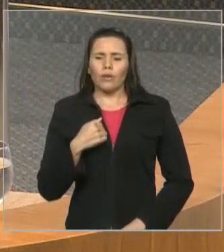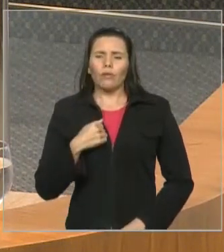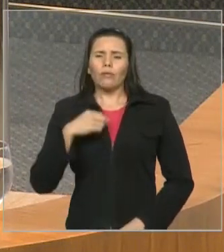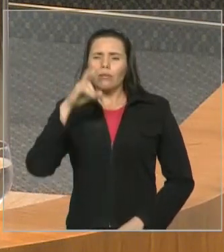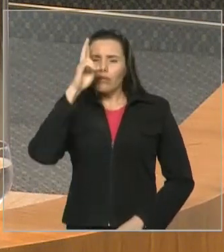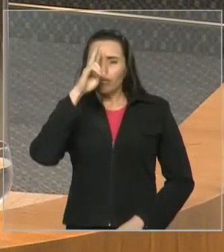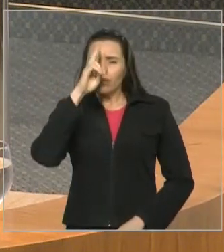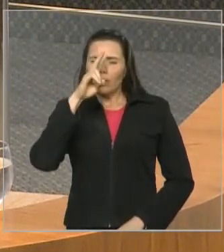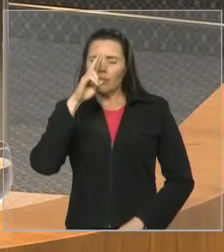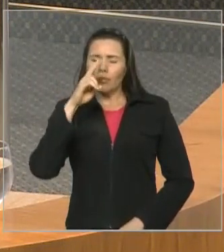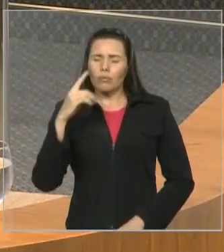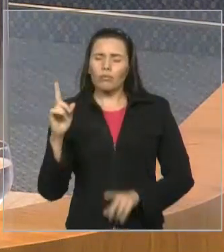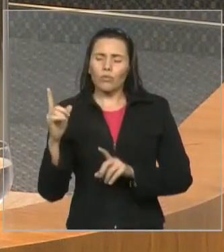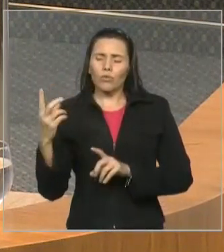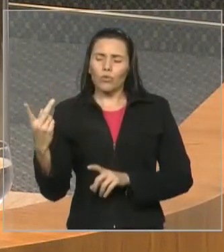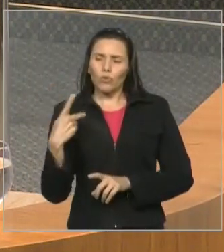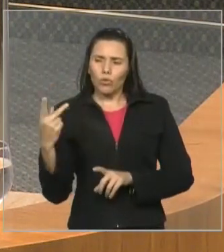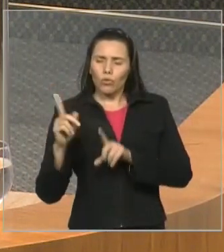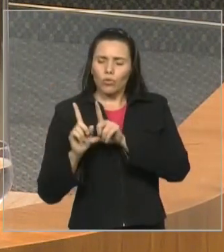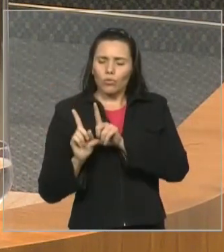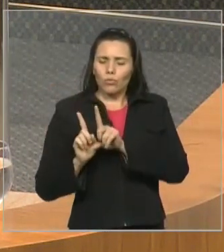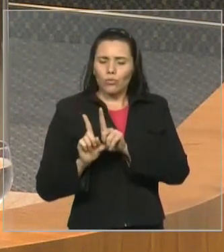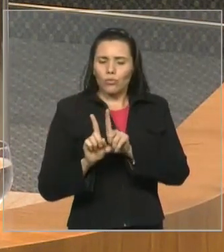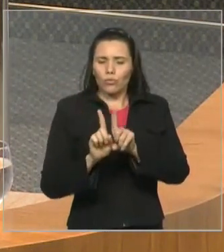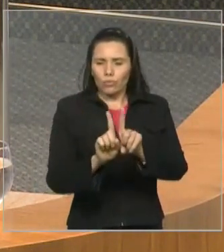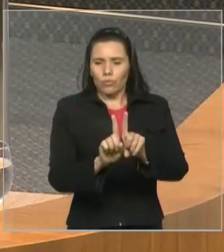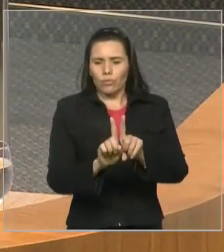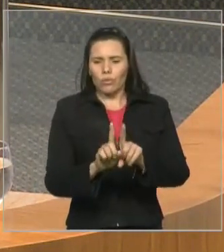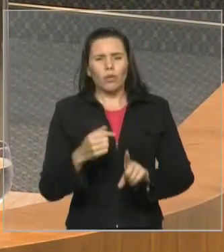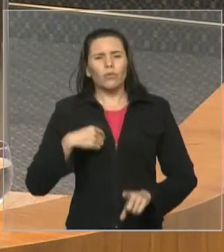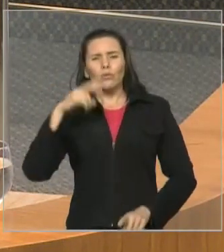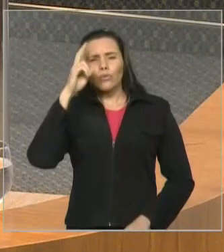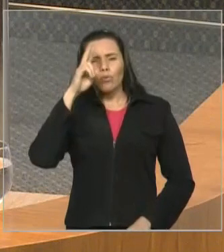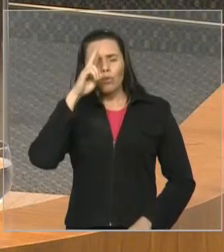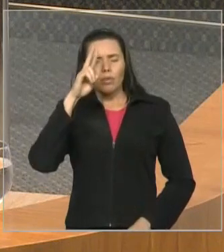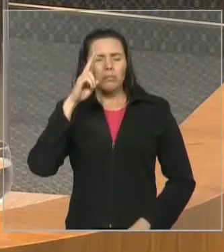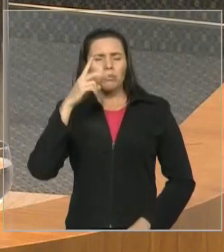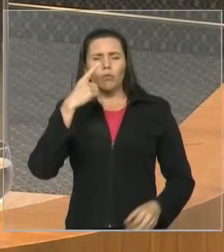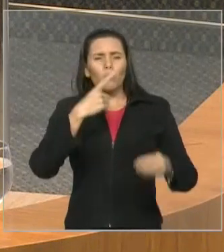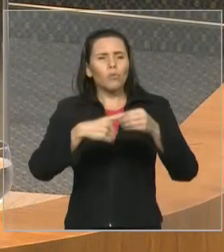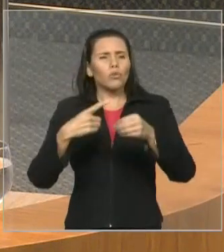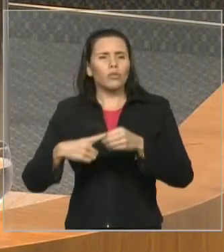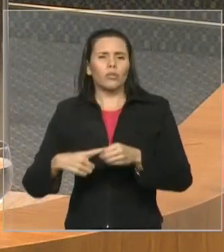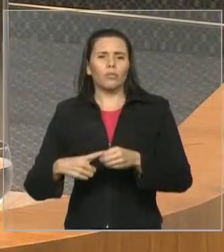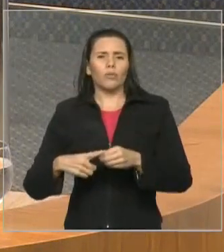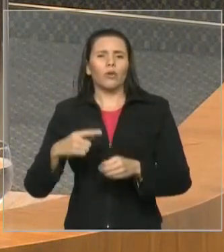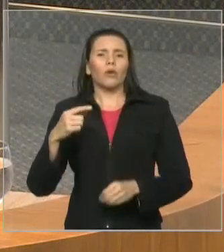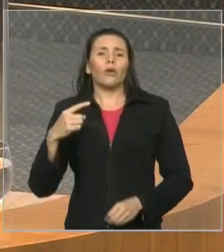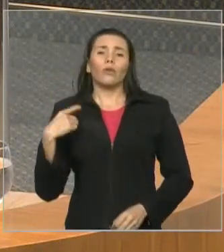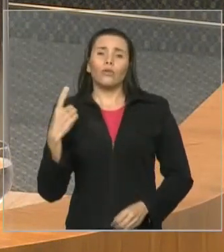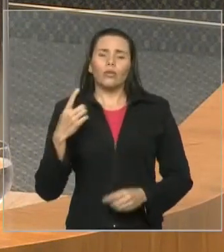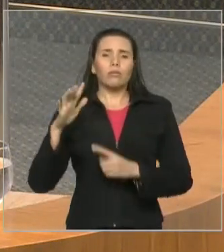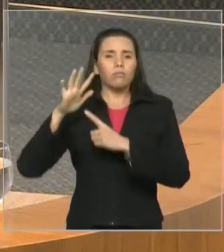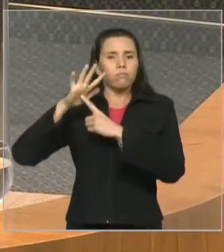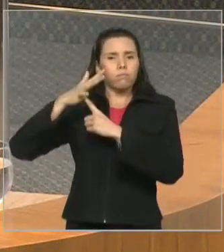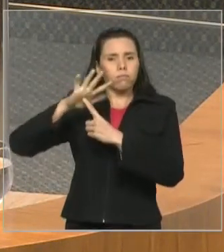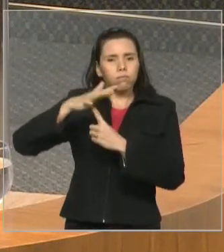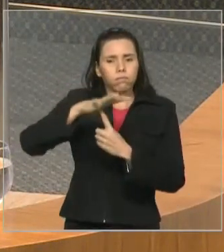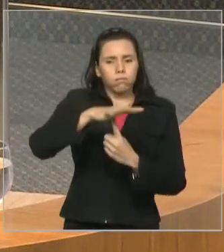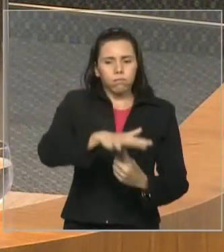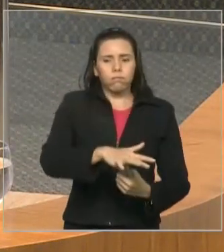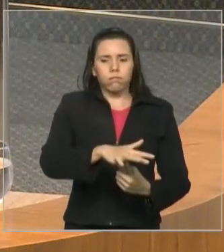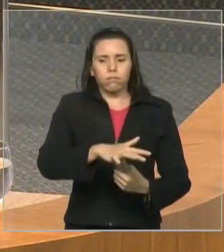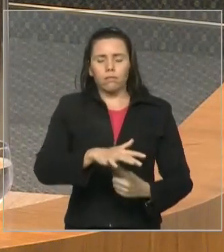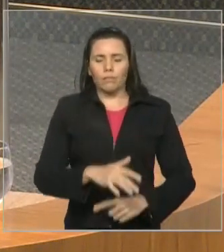estávamos voltando de uma agenda, não me lembro qual município, nós vimos no helicóptero, estávamos voltando, retornando a essa agenda de